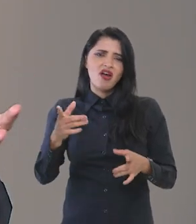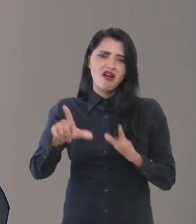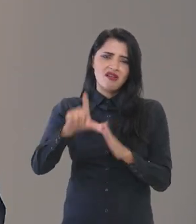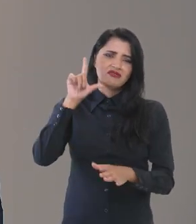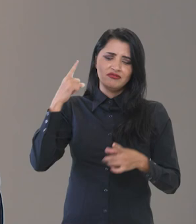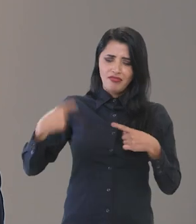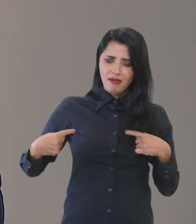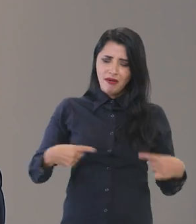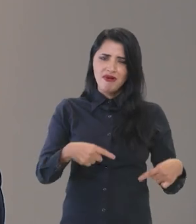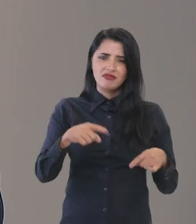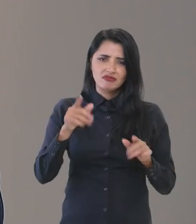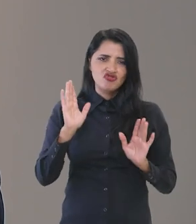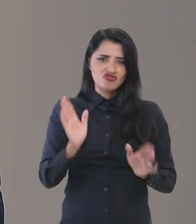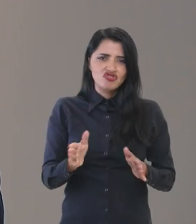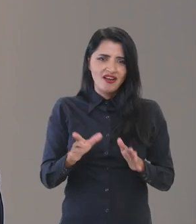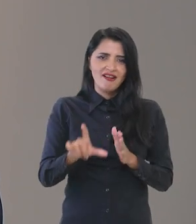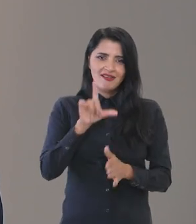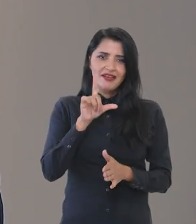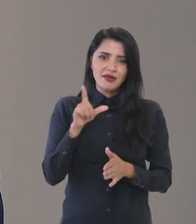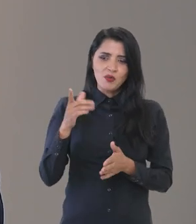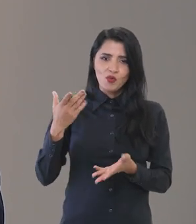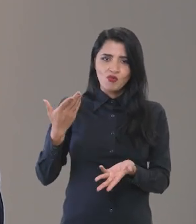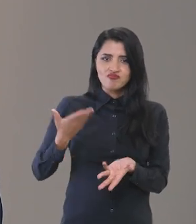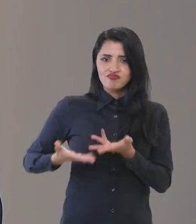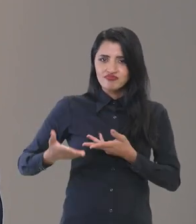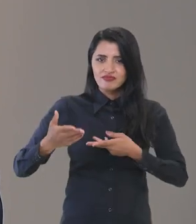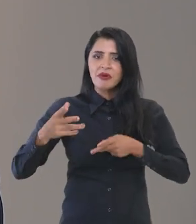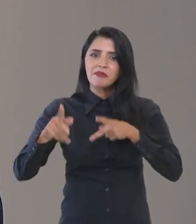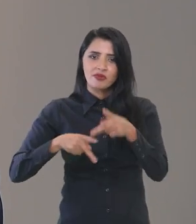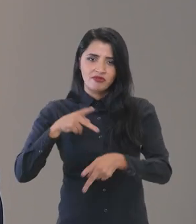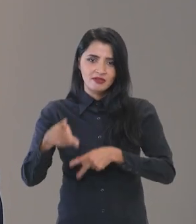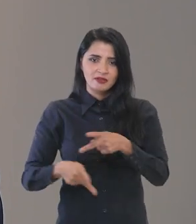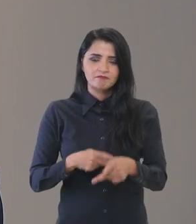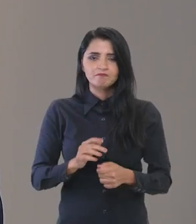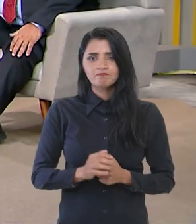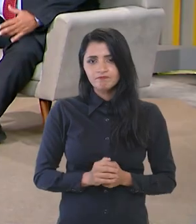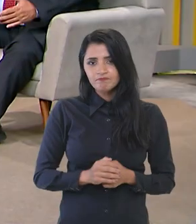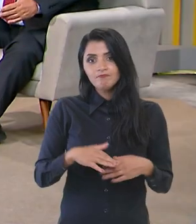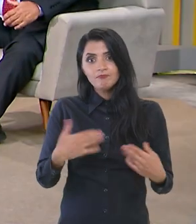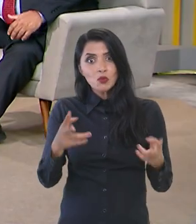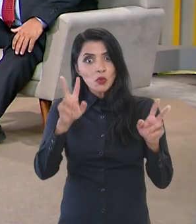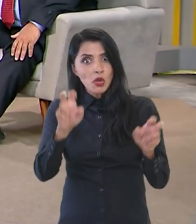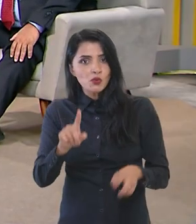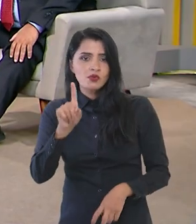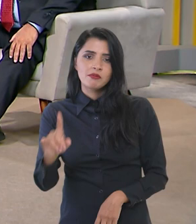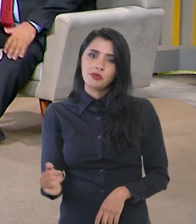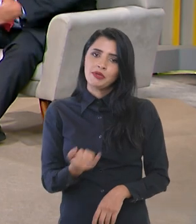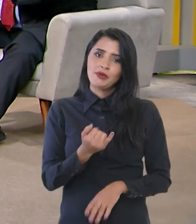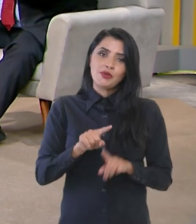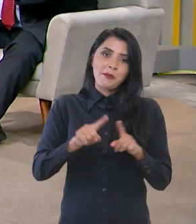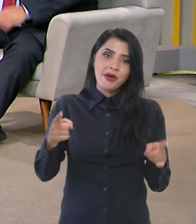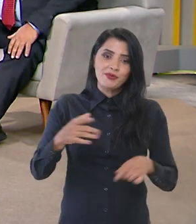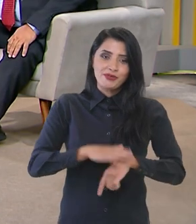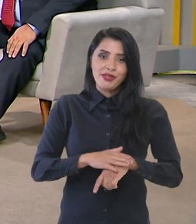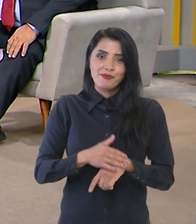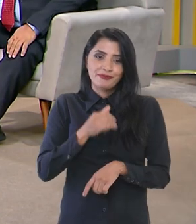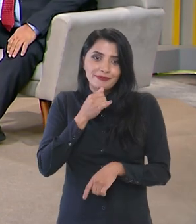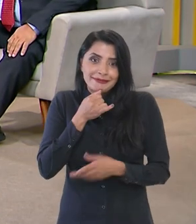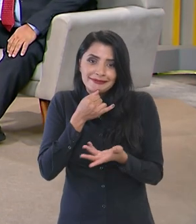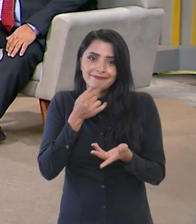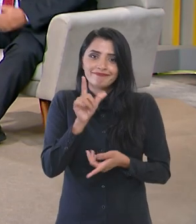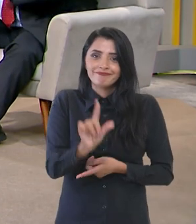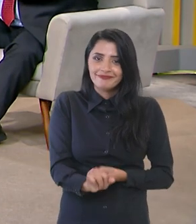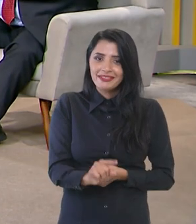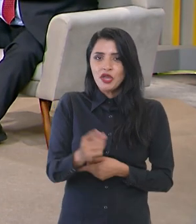porque elas já foram discutidas também previamente com a população. Bom, o assunto é muito importante, mas infelizmente o nosso